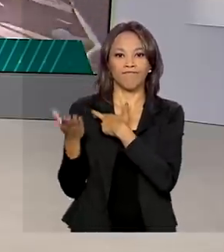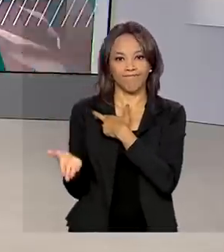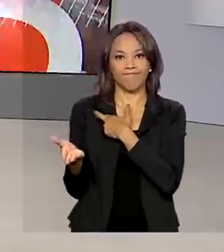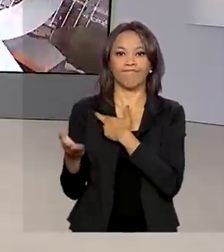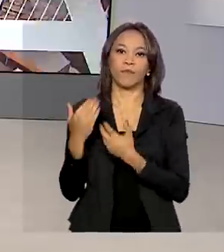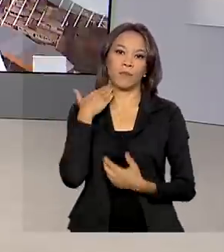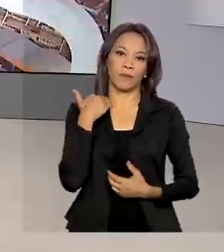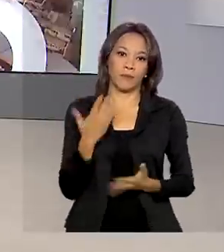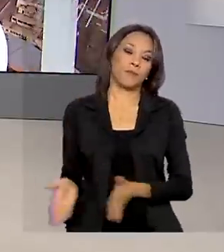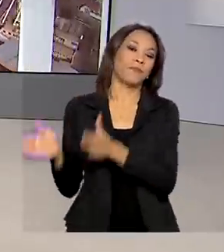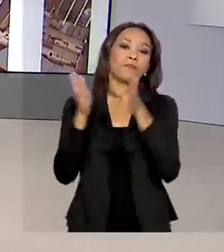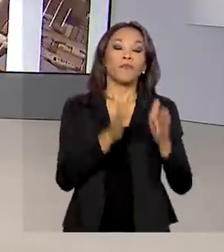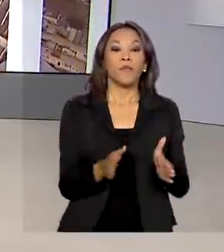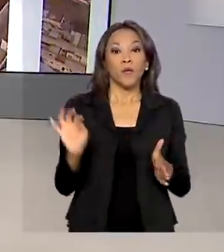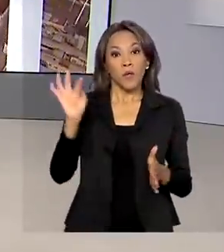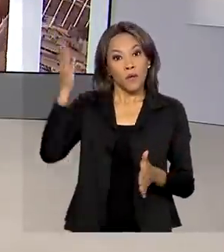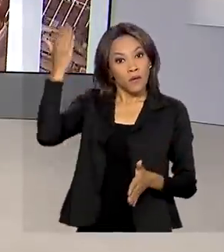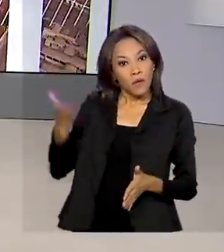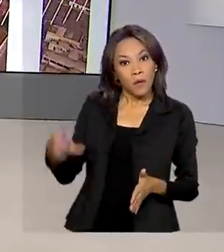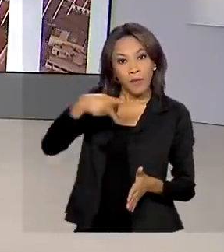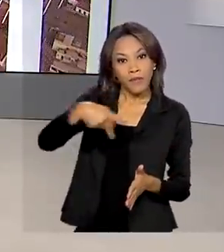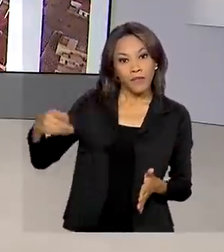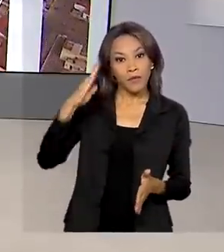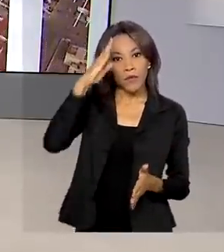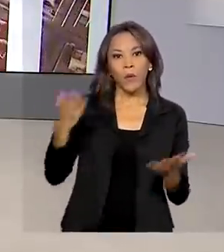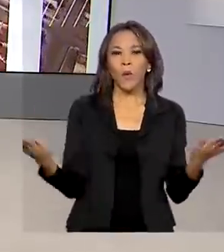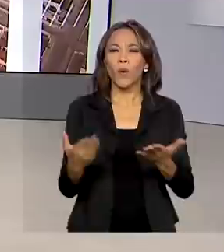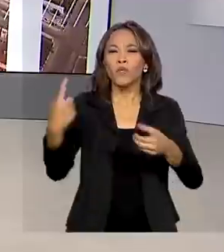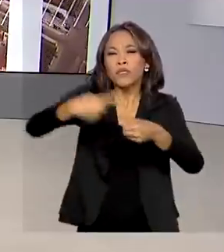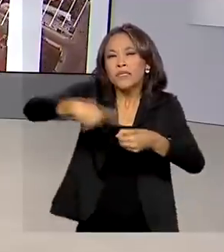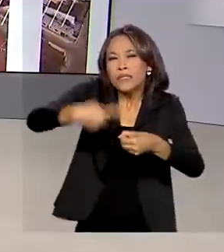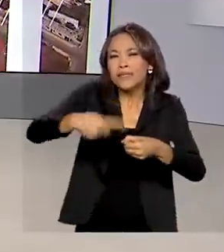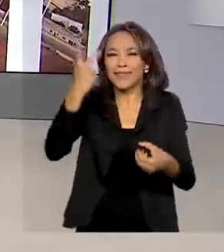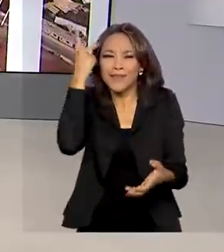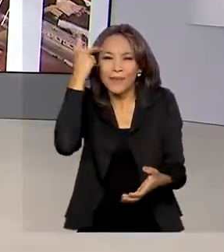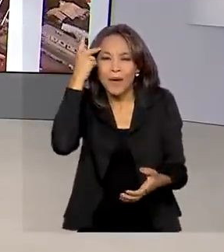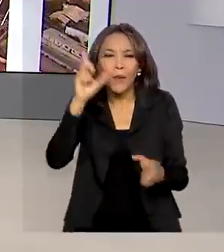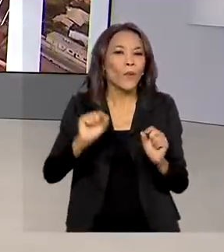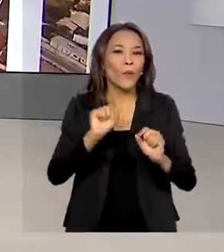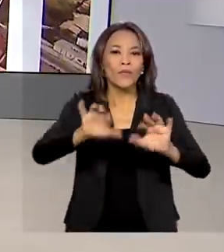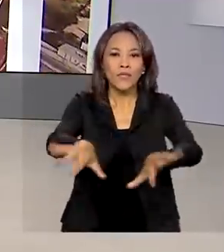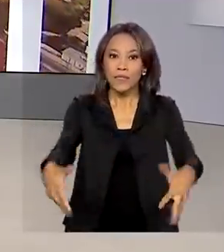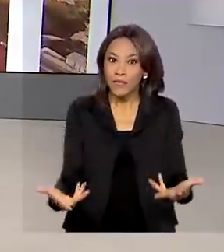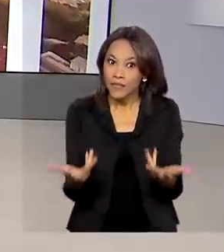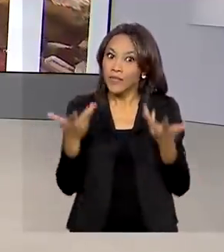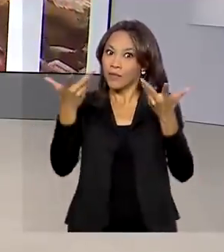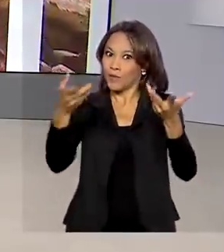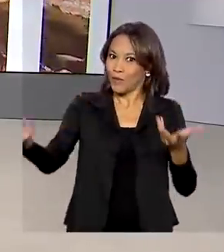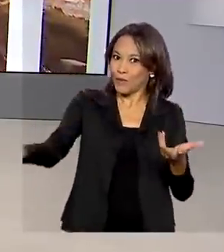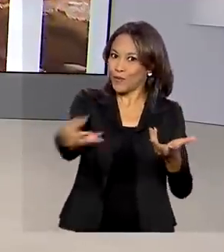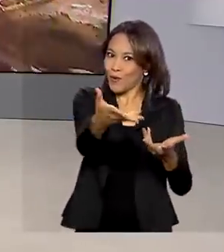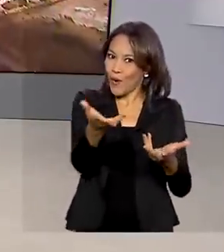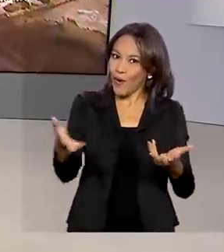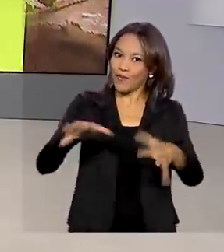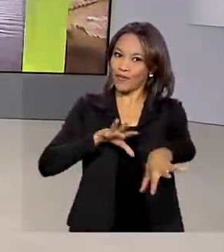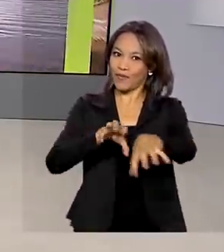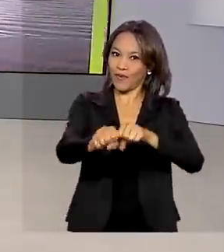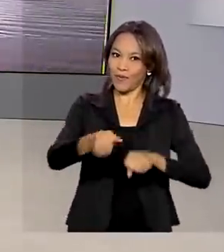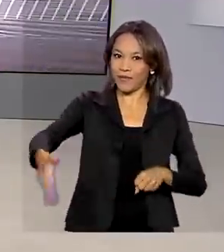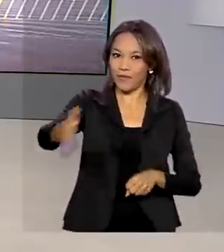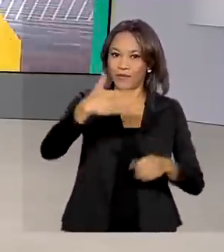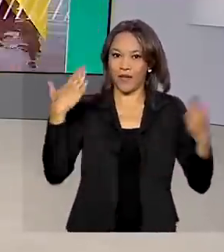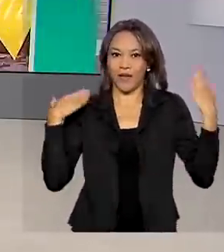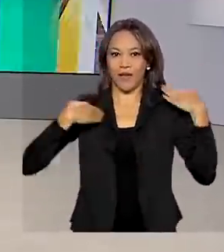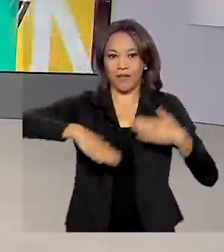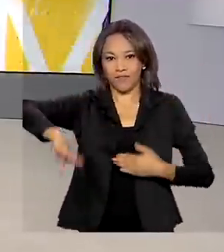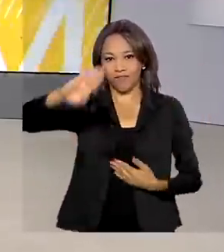O presidente Jair Bolsonaro participa hoje em Perassununga, São Paulo, da cerimônia de declaração dos novos aspirantes da aeronáutica.